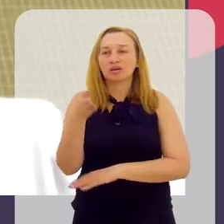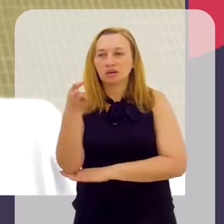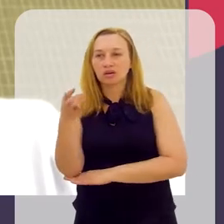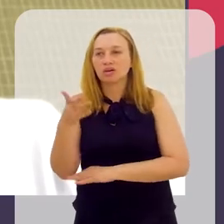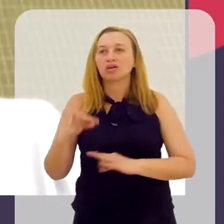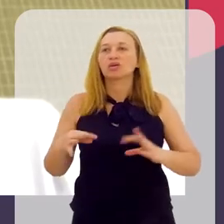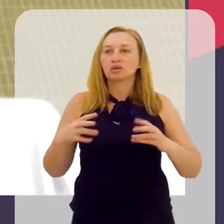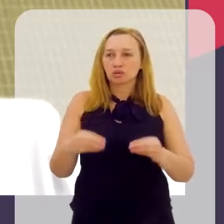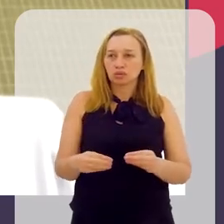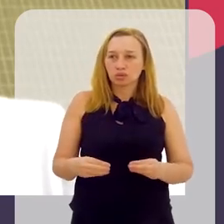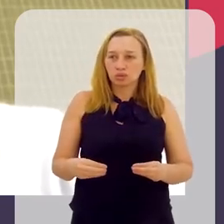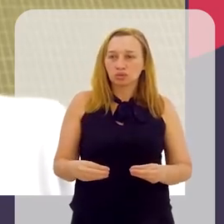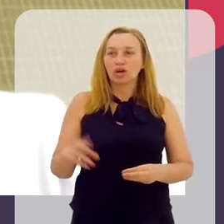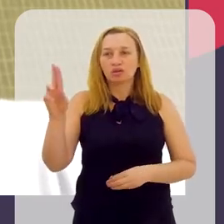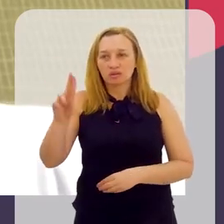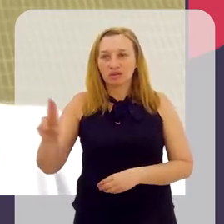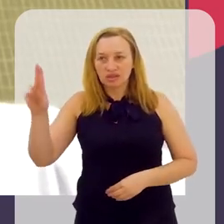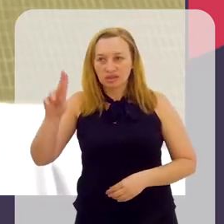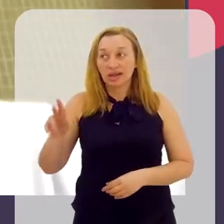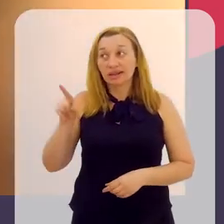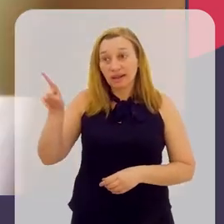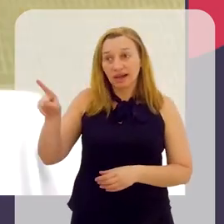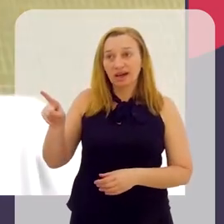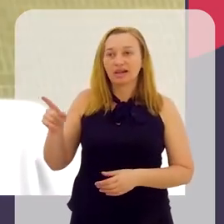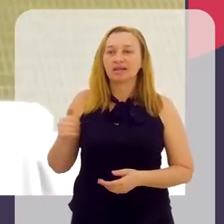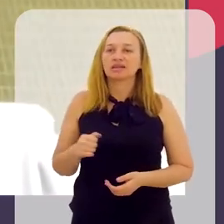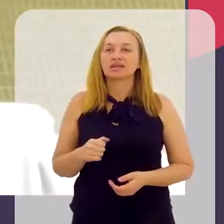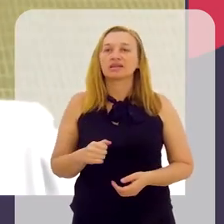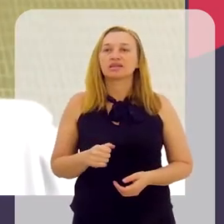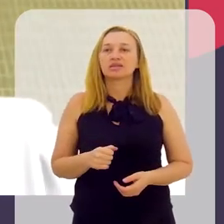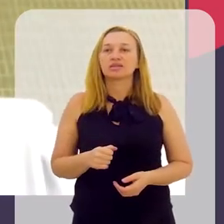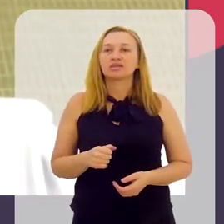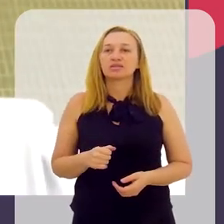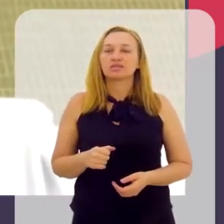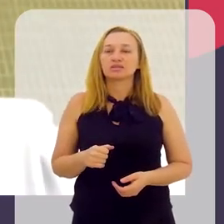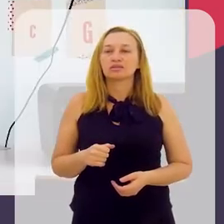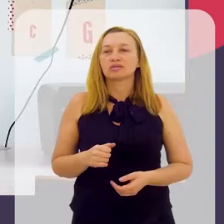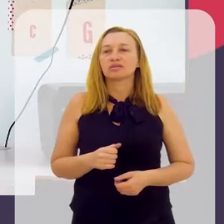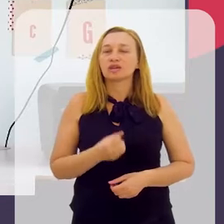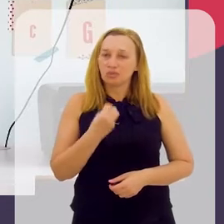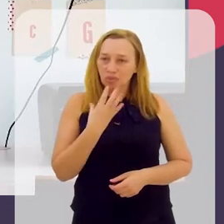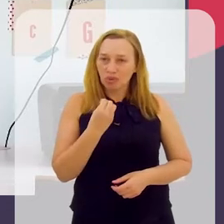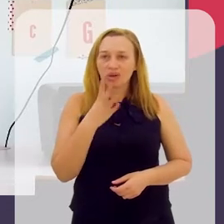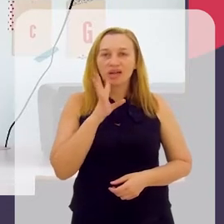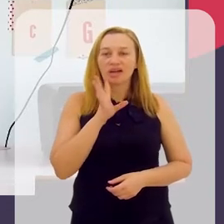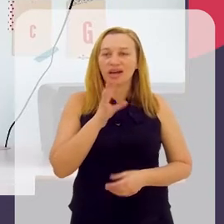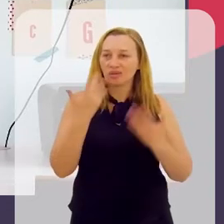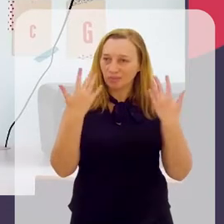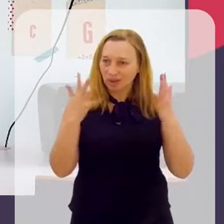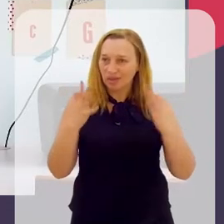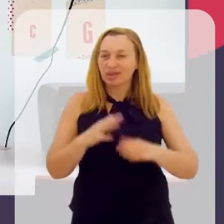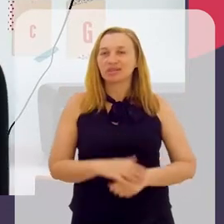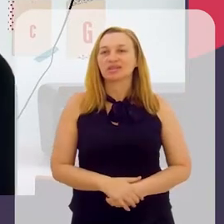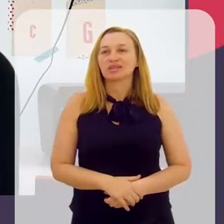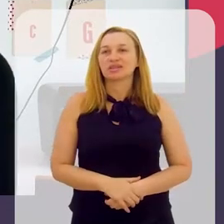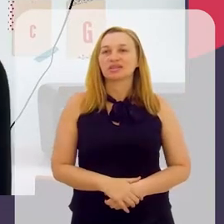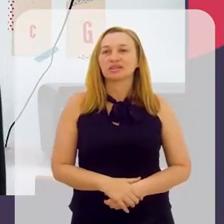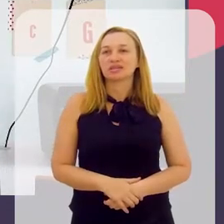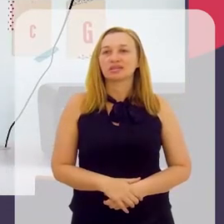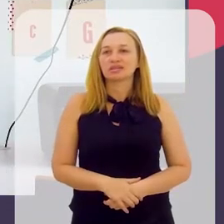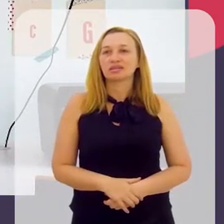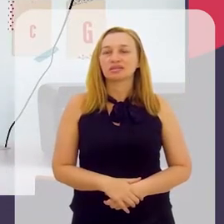foi através da universidade de lá. Então, eu não tive nenhum custo. Que bom, que bacana. Parabéns.